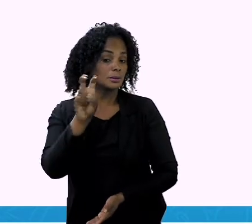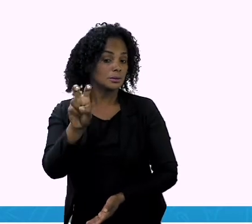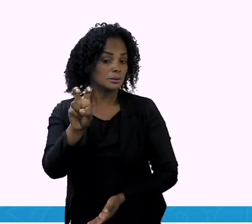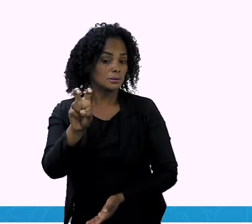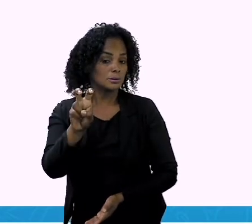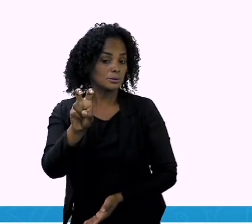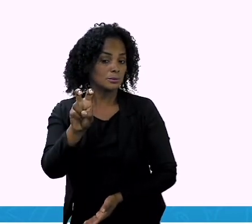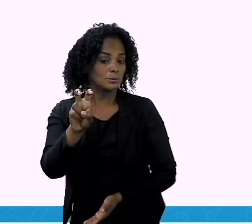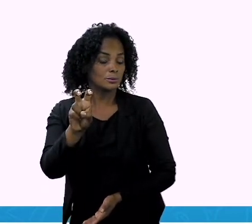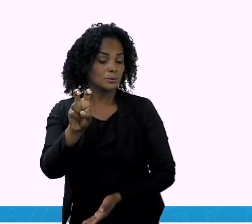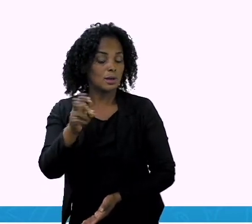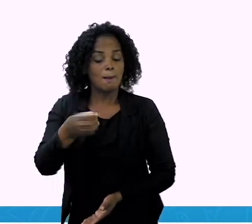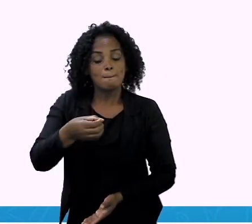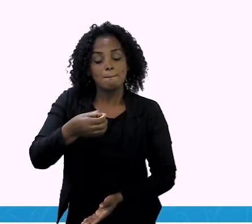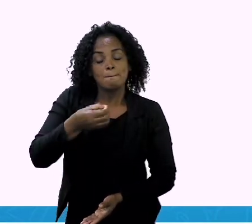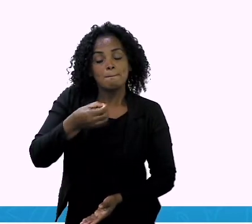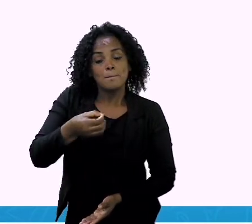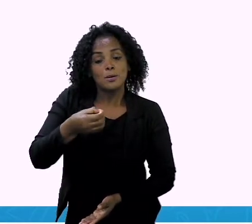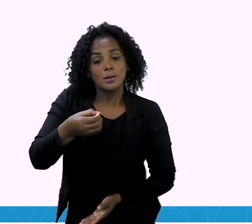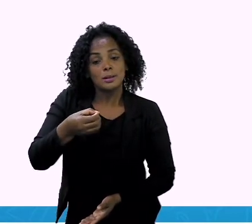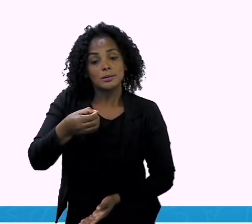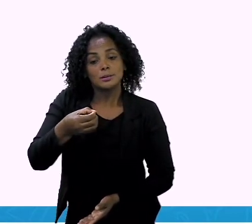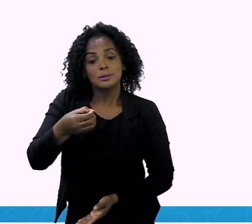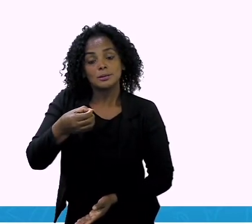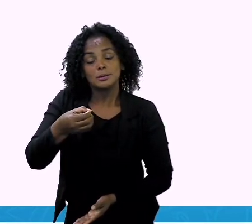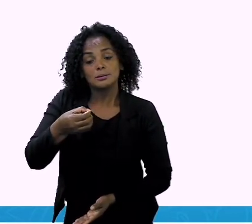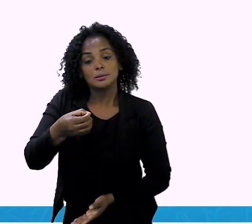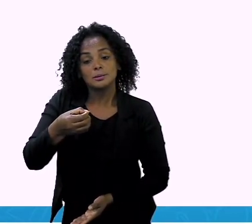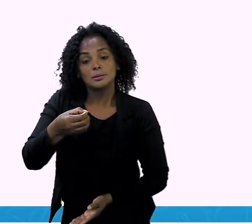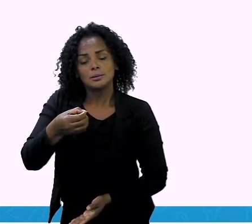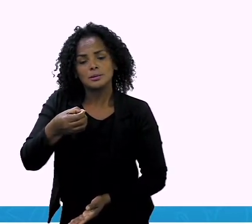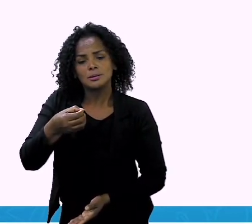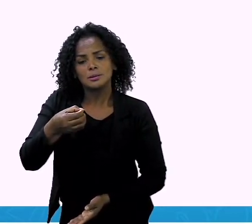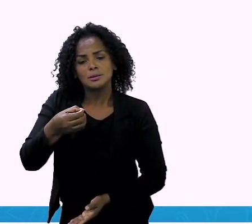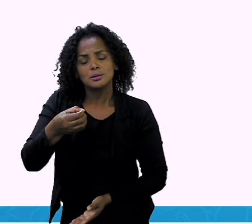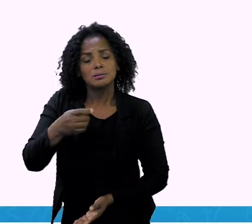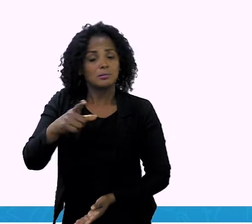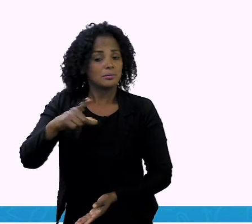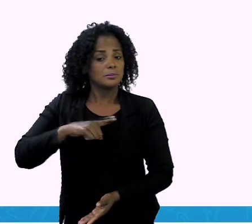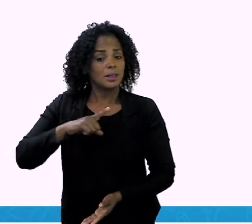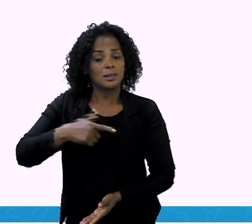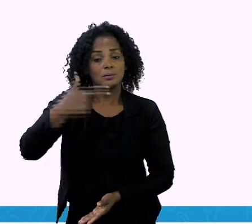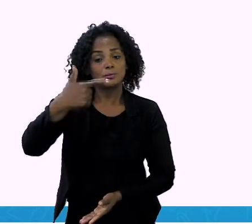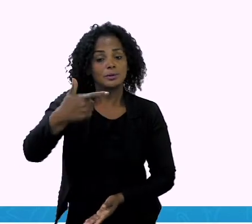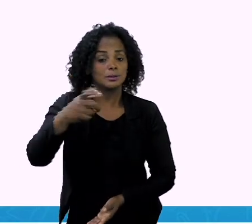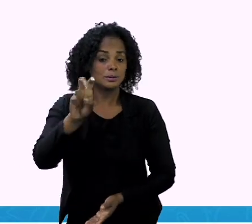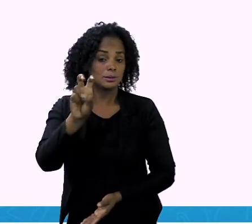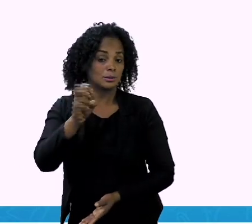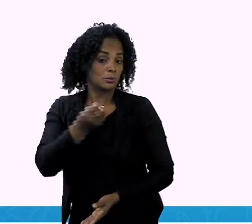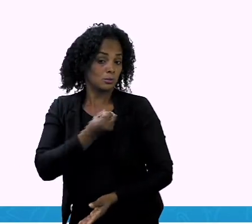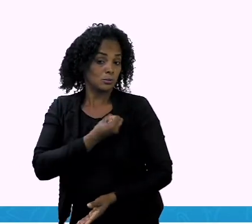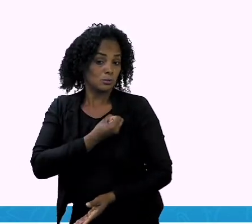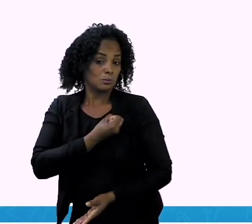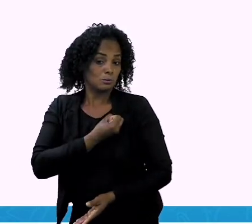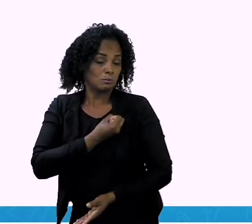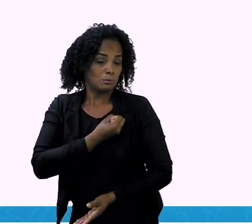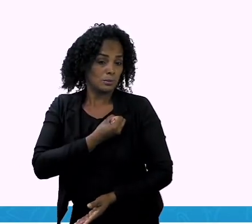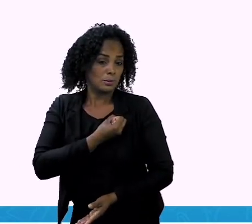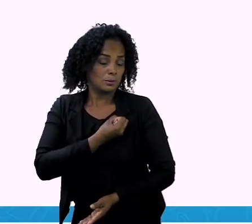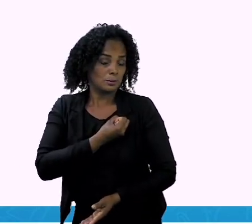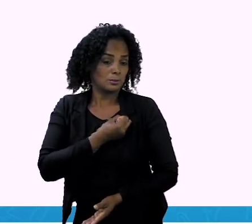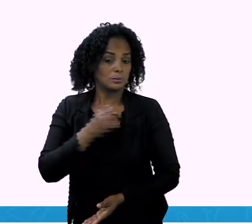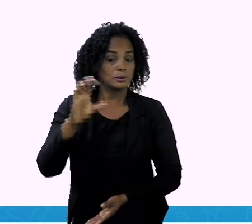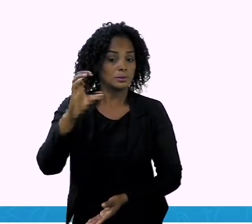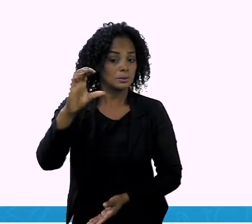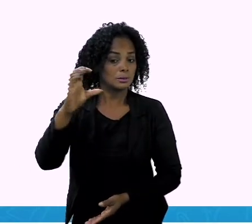moeda, é centavos. Olha aqui. Vamos representar. O R, o S